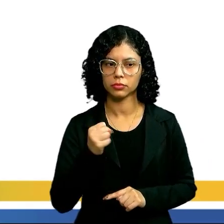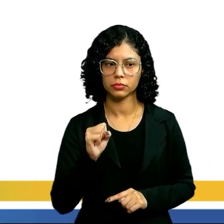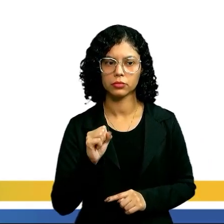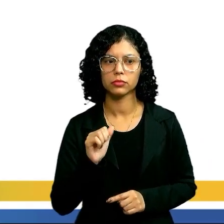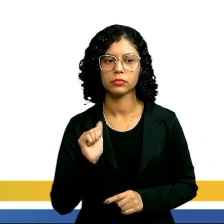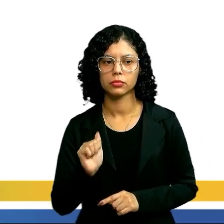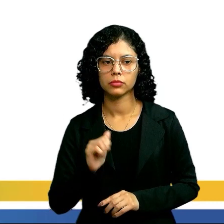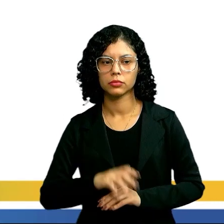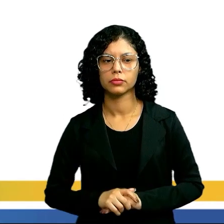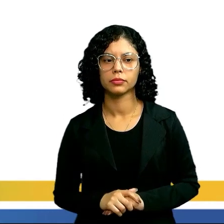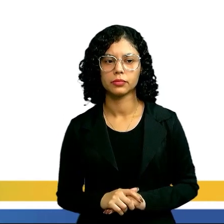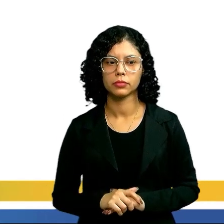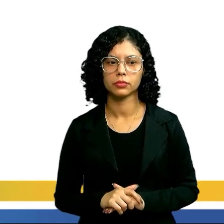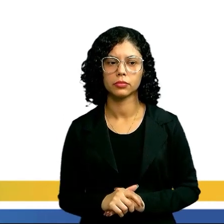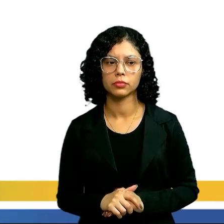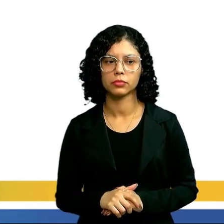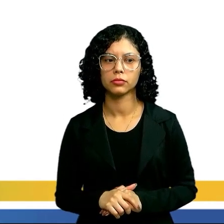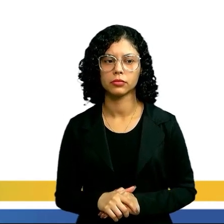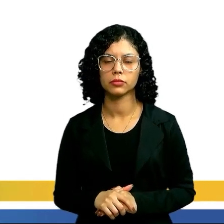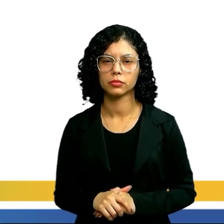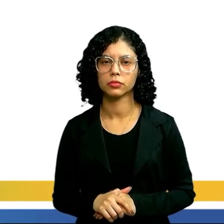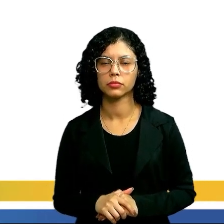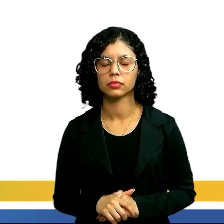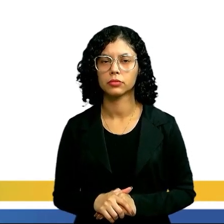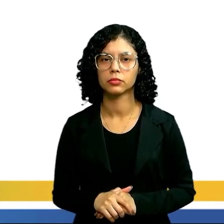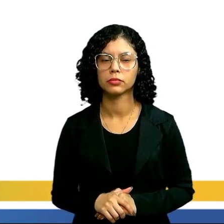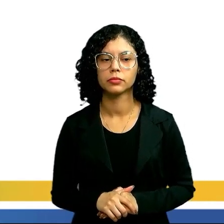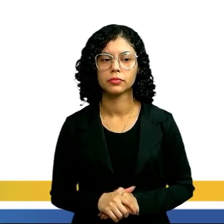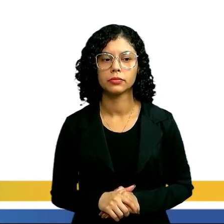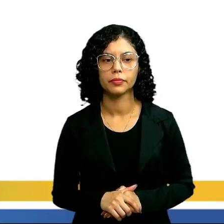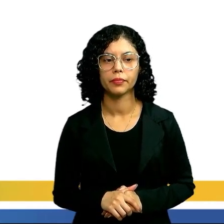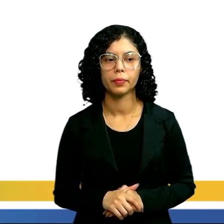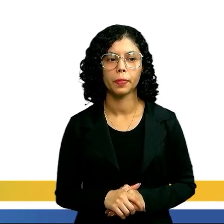ficar menos 40A, por causa do sinal que tá lá no meio.